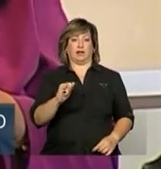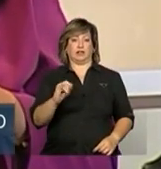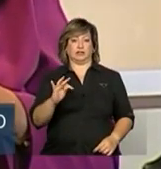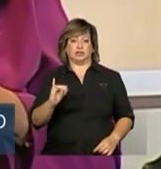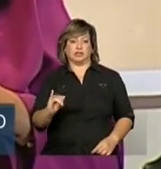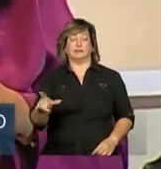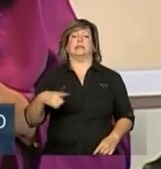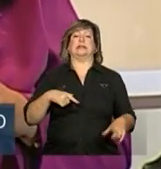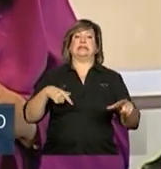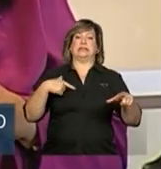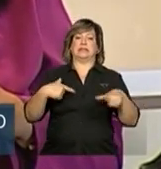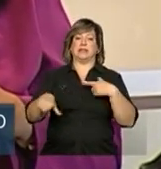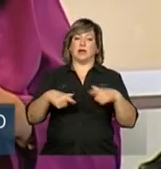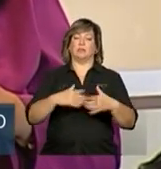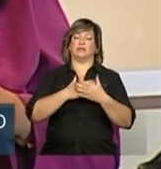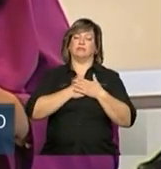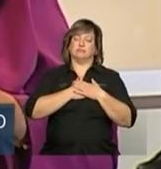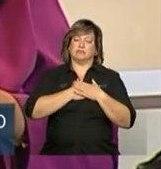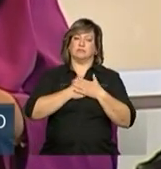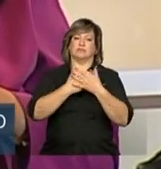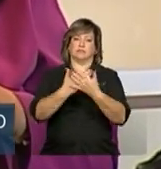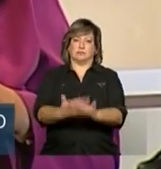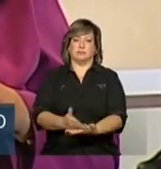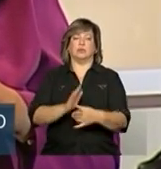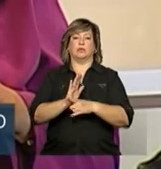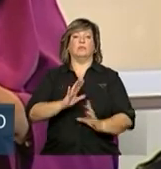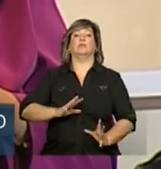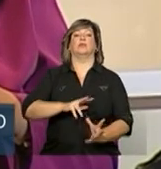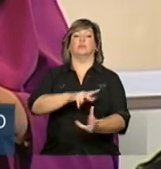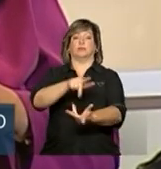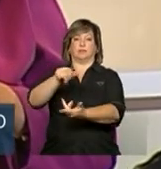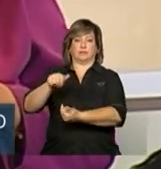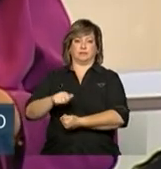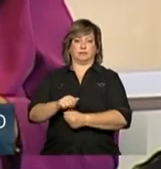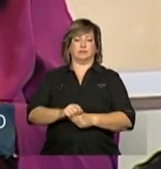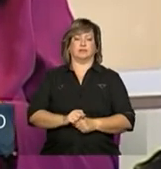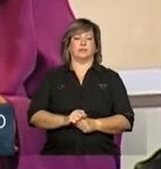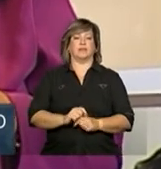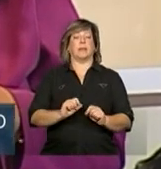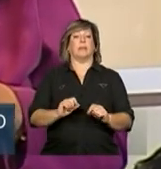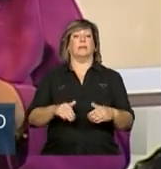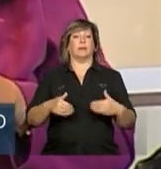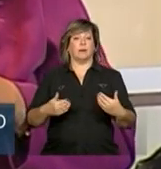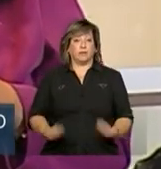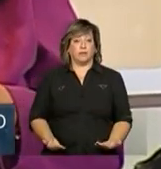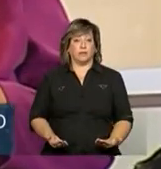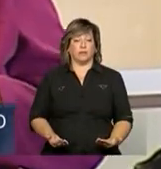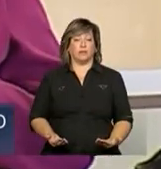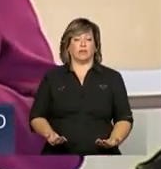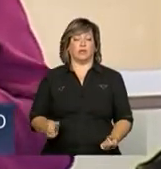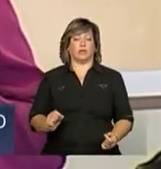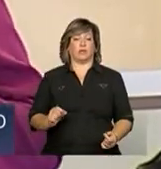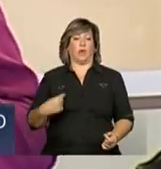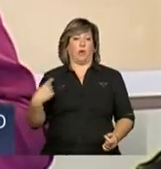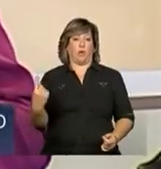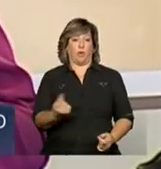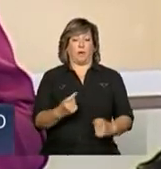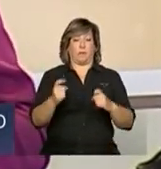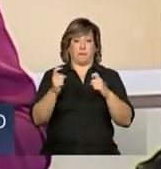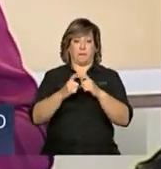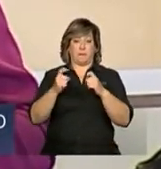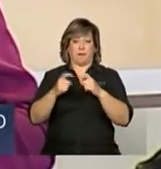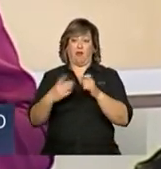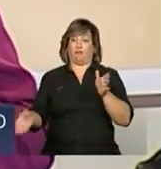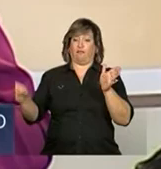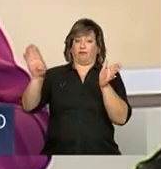de maneira solidária e internacionalista. Portanto, nossos médicos vêm aqui a prestar